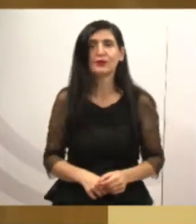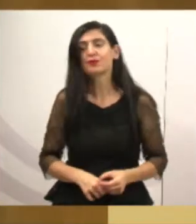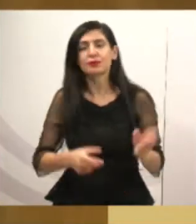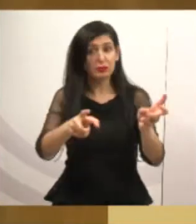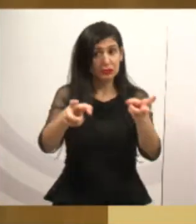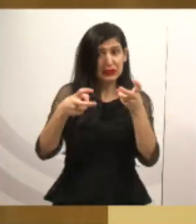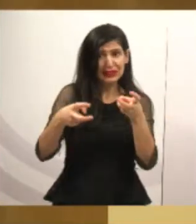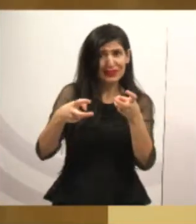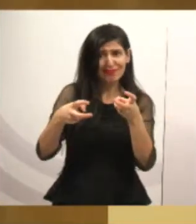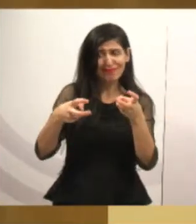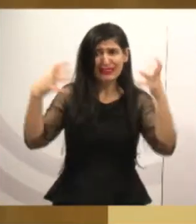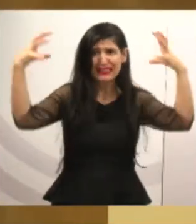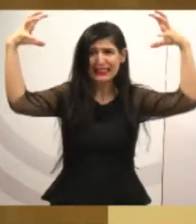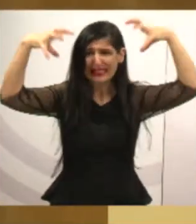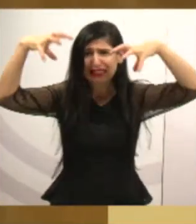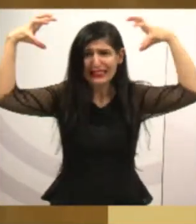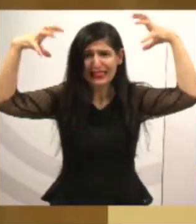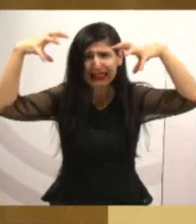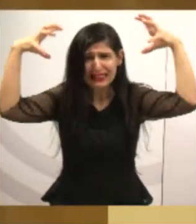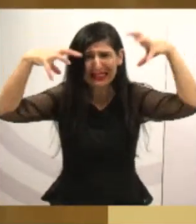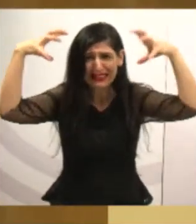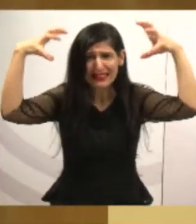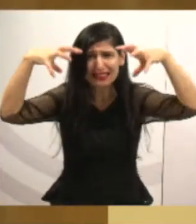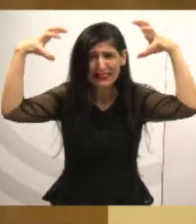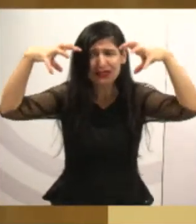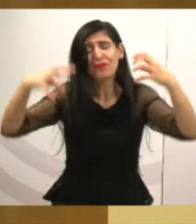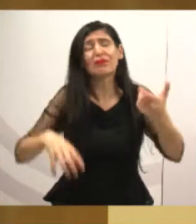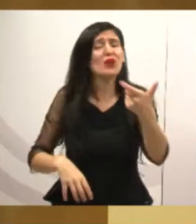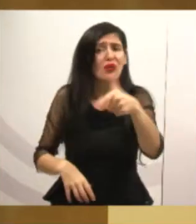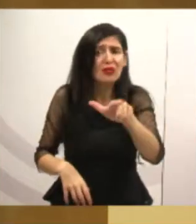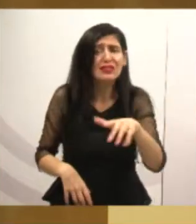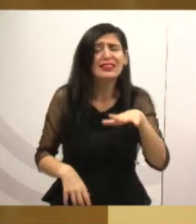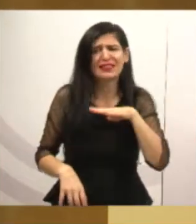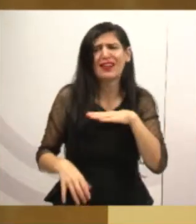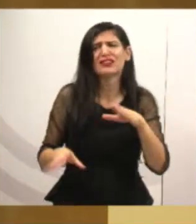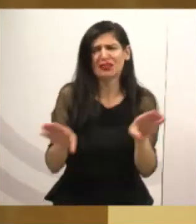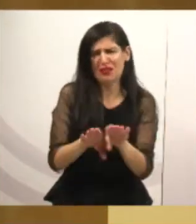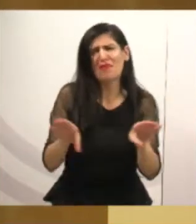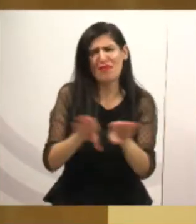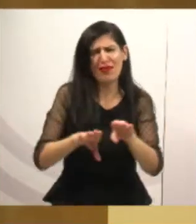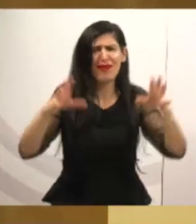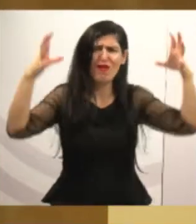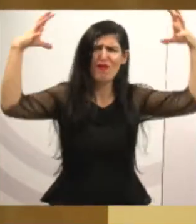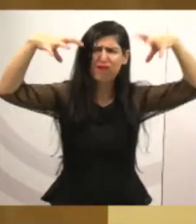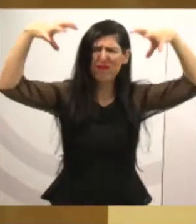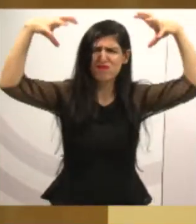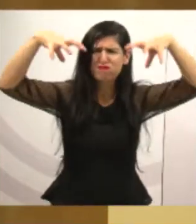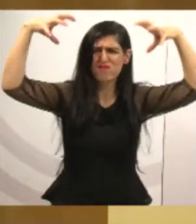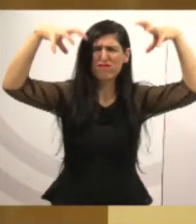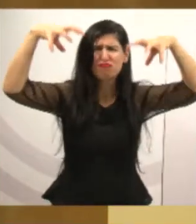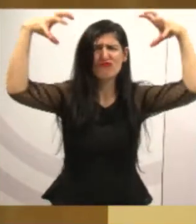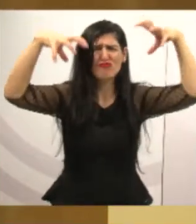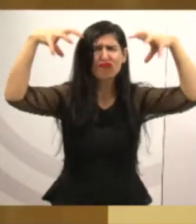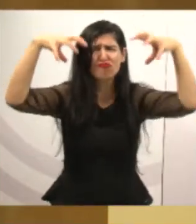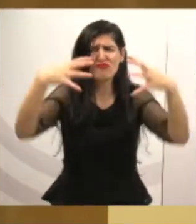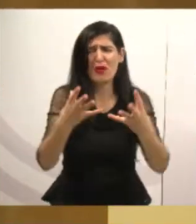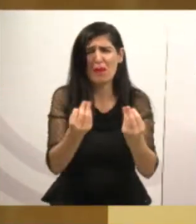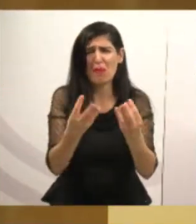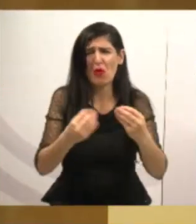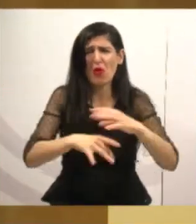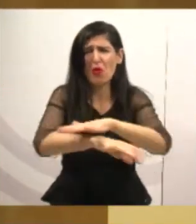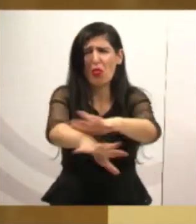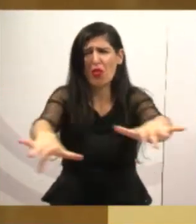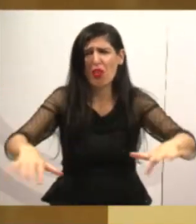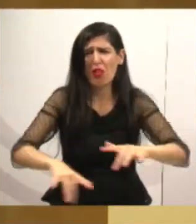estrago. E não só foi aqui em Jacareí, em várias outras cidades também aconteceu isso, mas acho que é importante, esse é o papel do